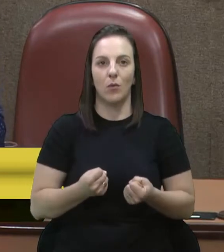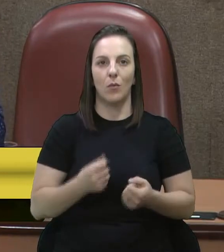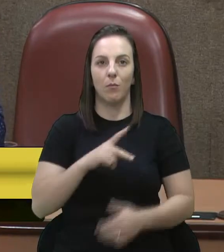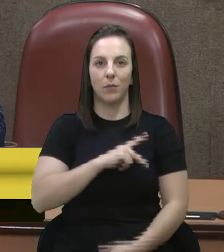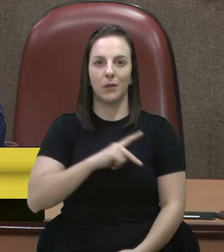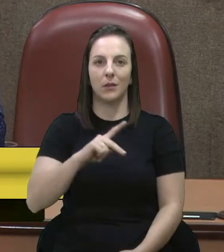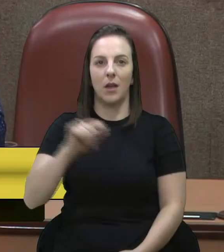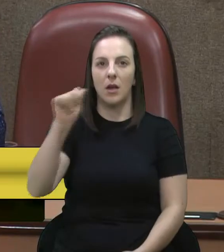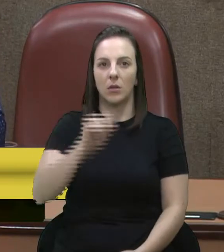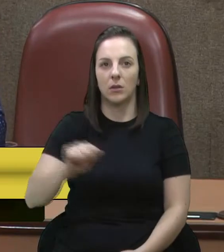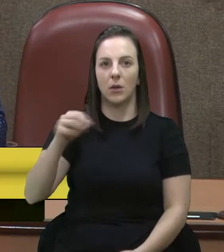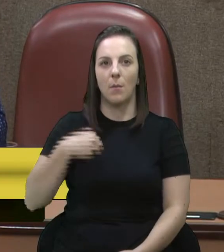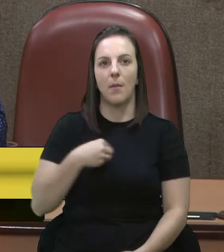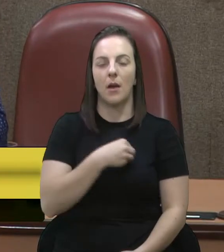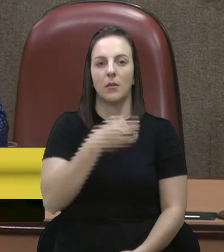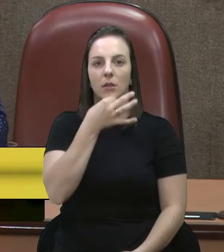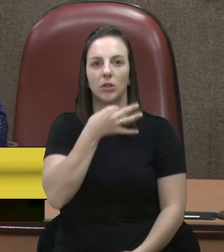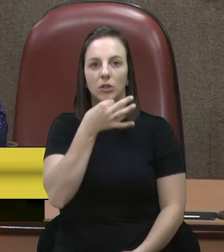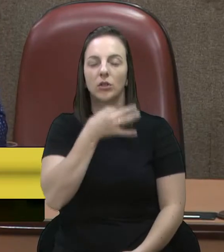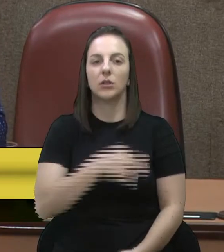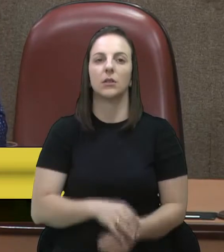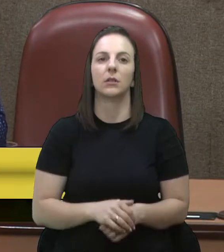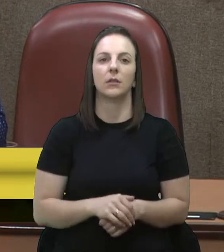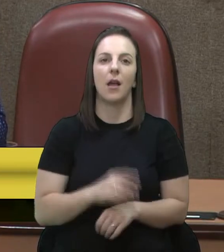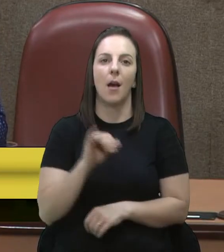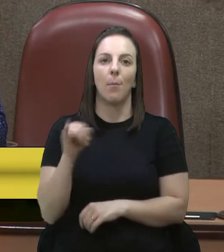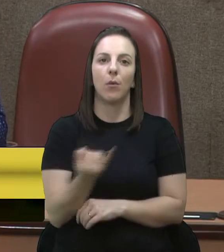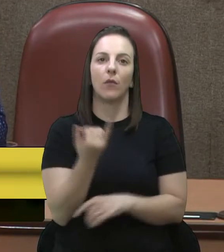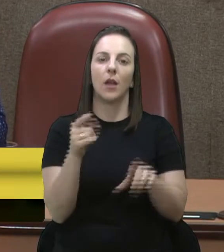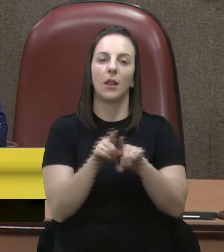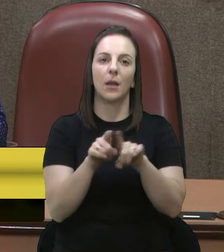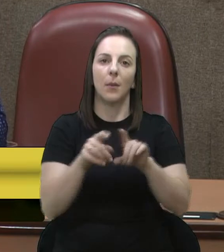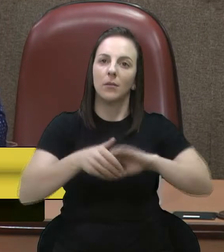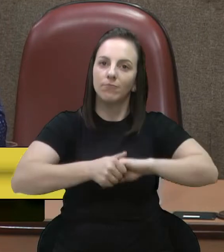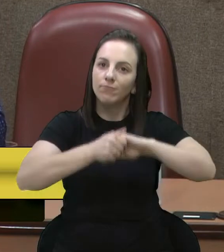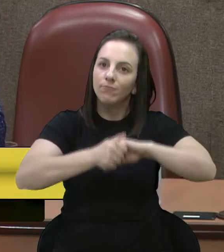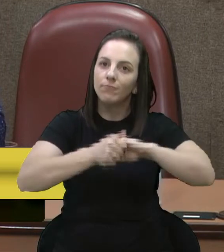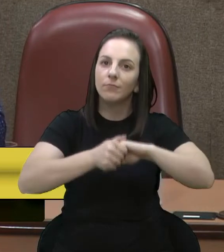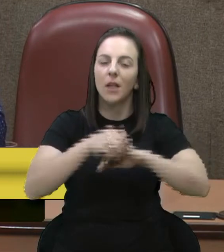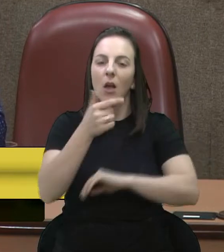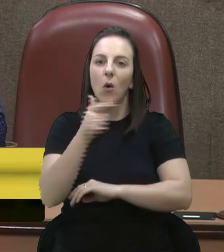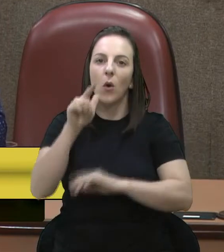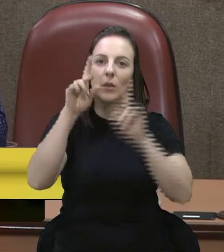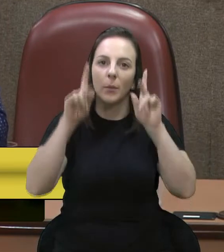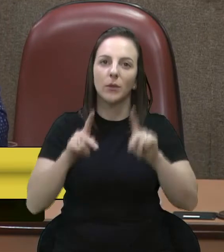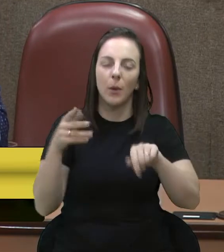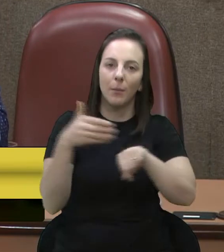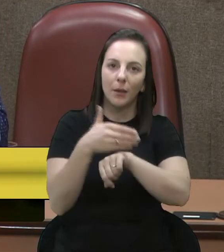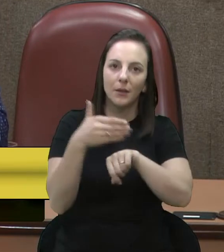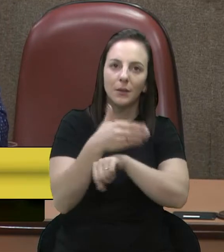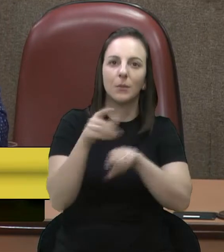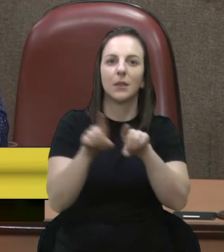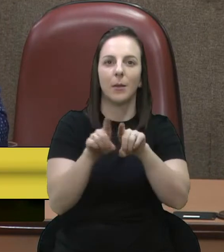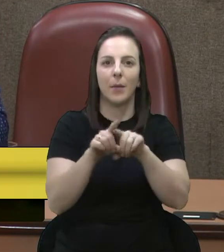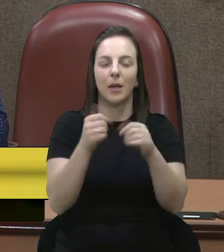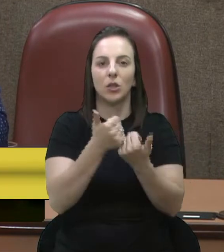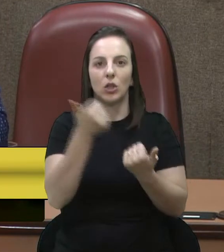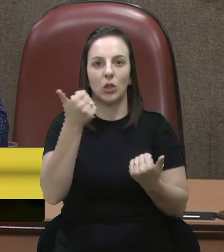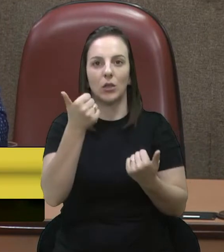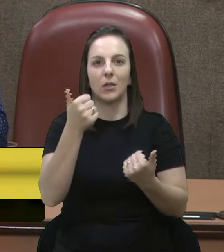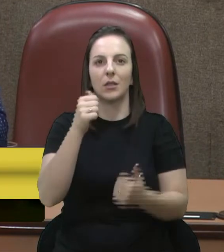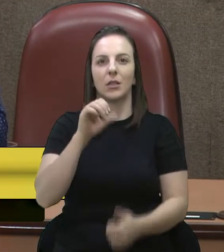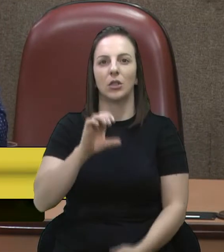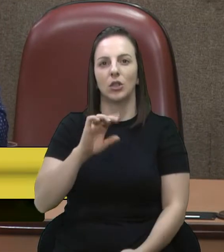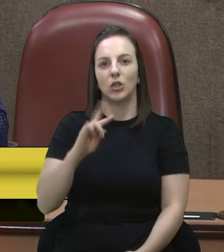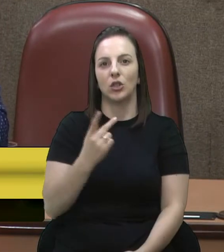Caxias do Sul. E aproveitamos aqui para estender os nossos cumprimentos aos demais integrantes da diretoria. O doutor Charles Antônio